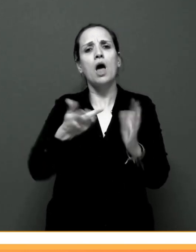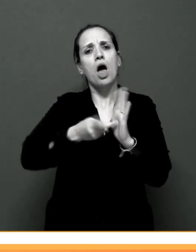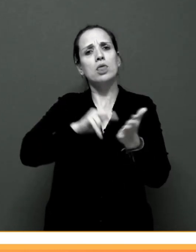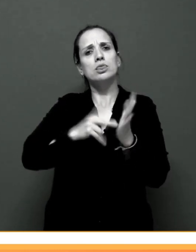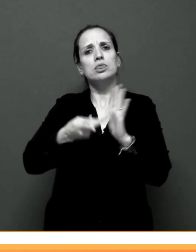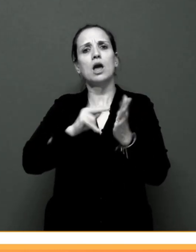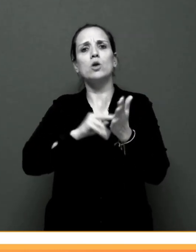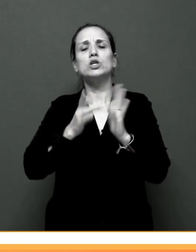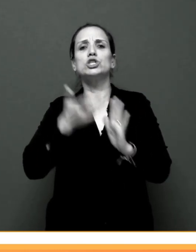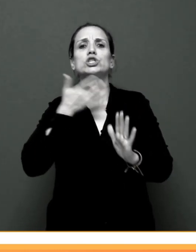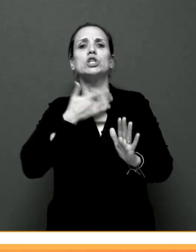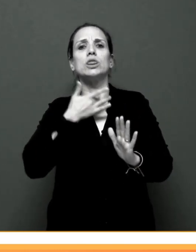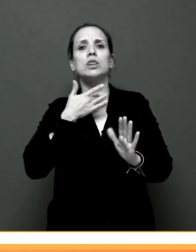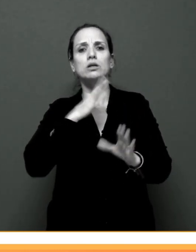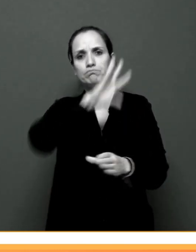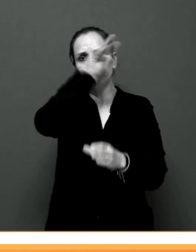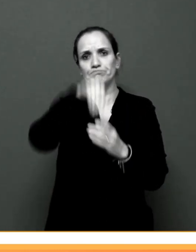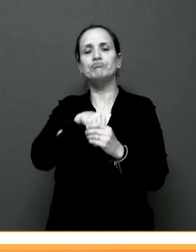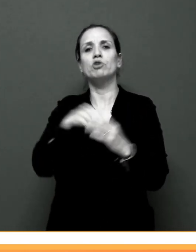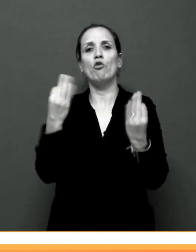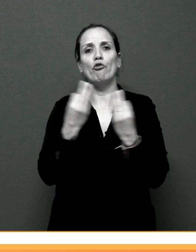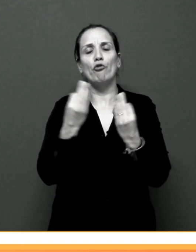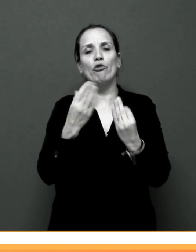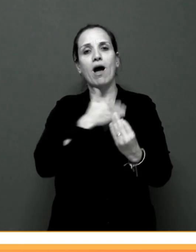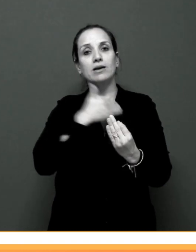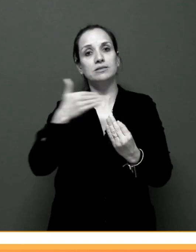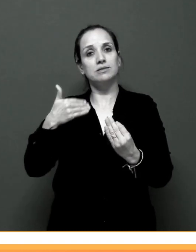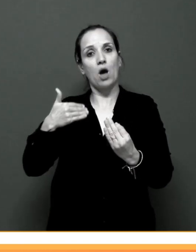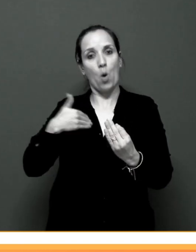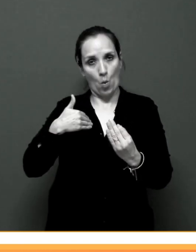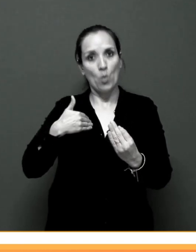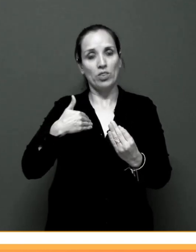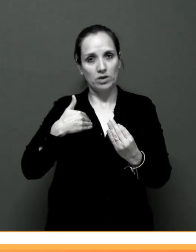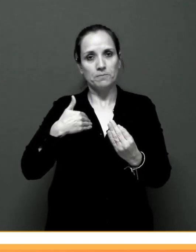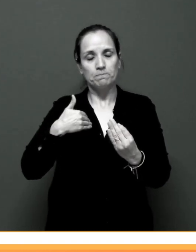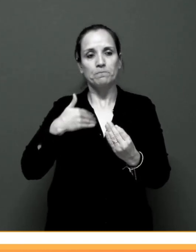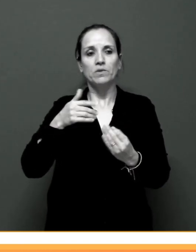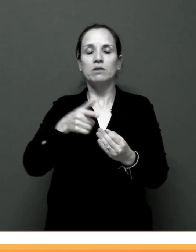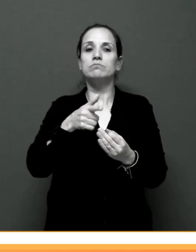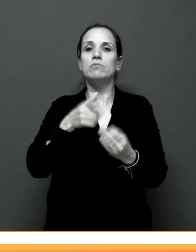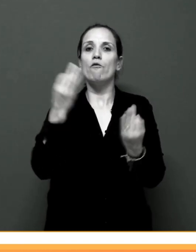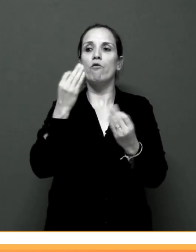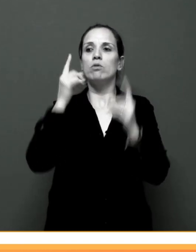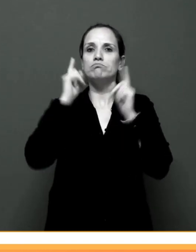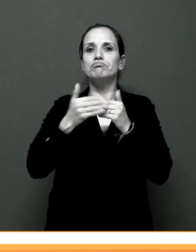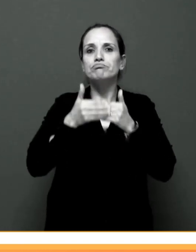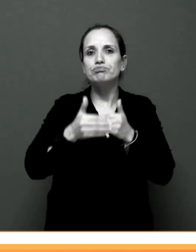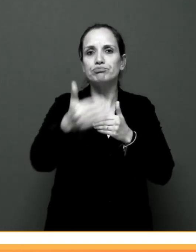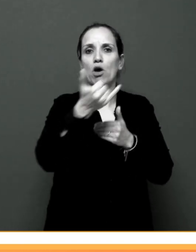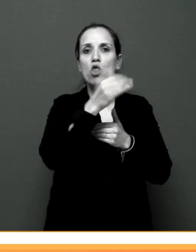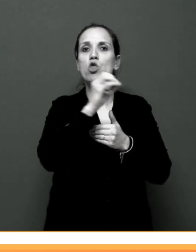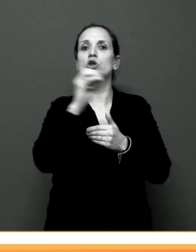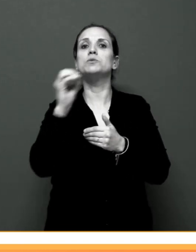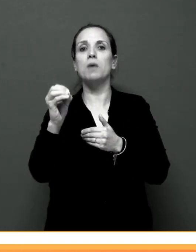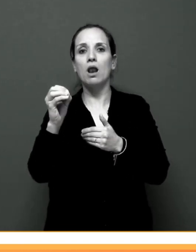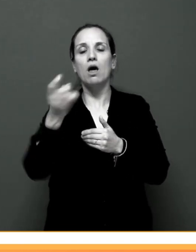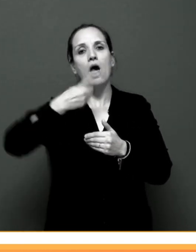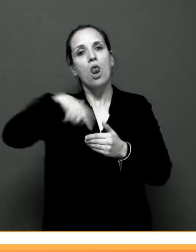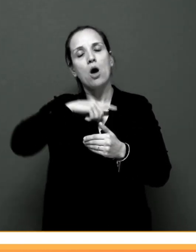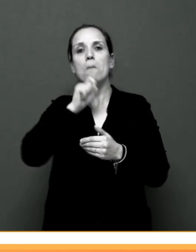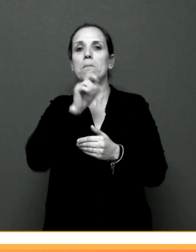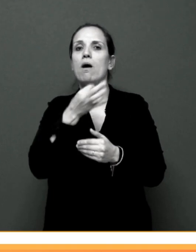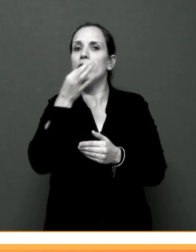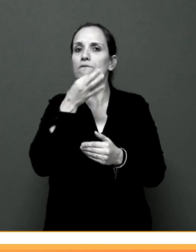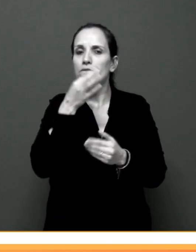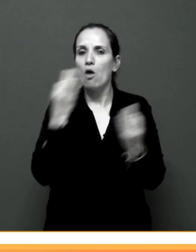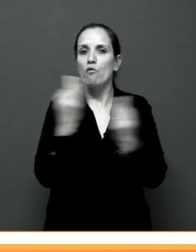tecnologias digitais já estão inseridas na área da saúde, principalmente a partir dos anos 2000, e nós podemos falar